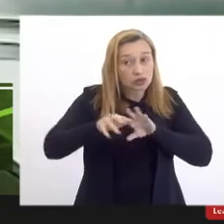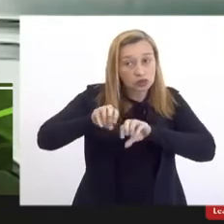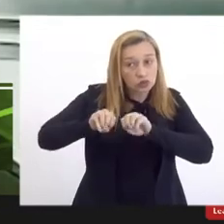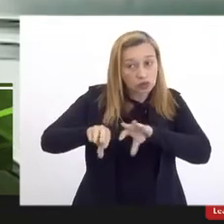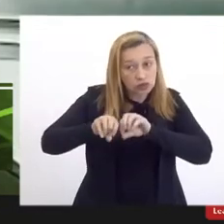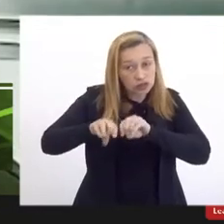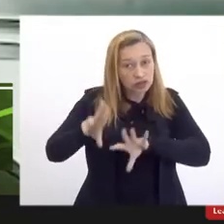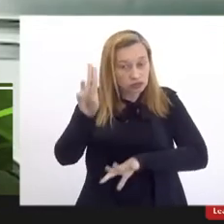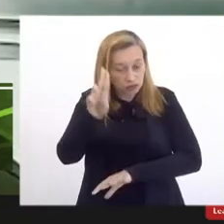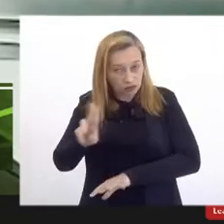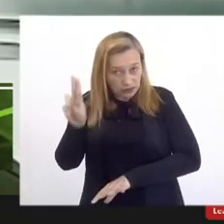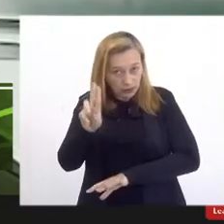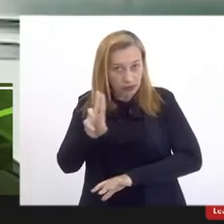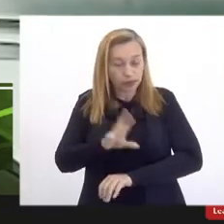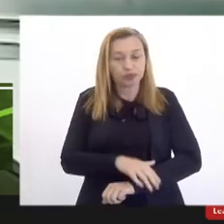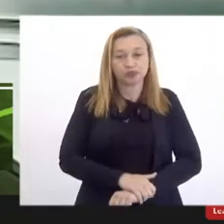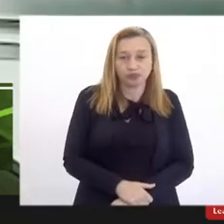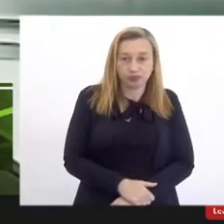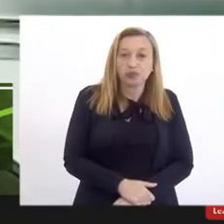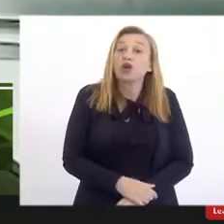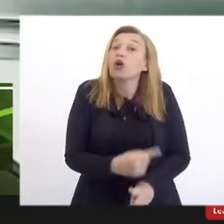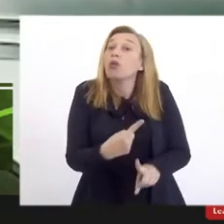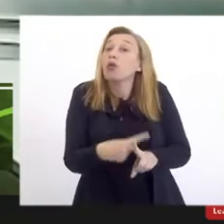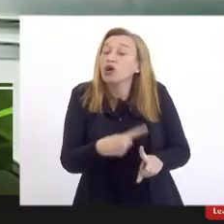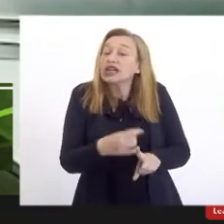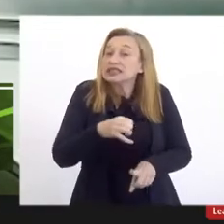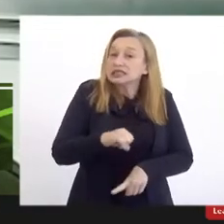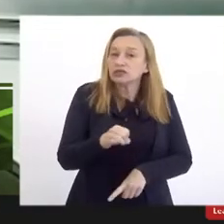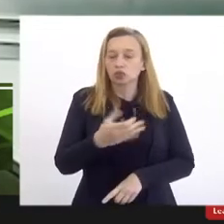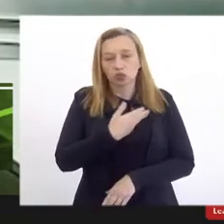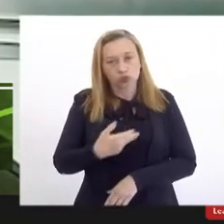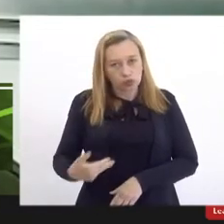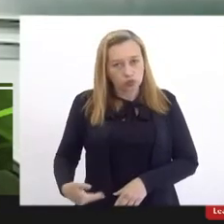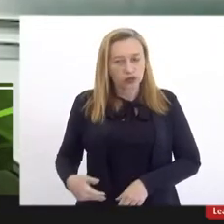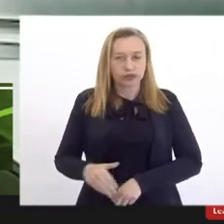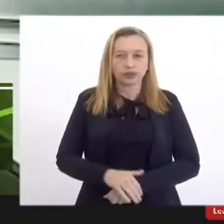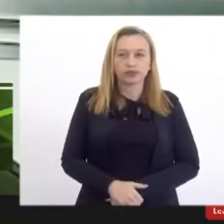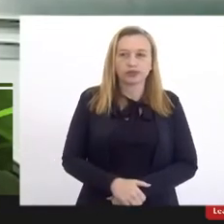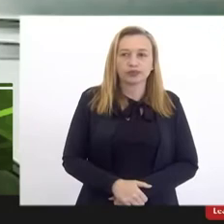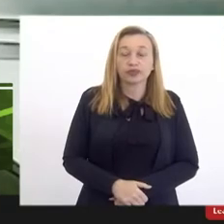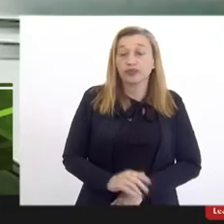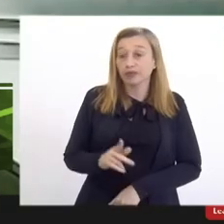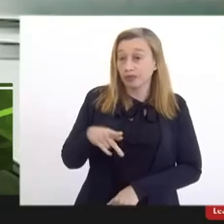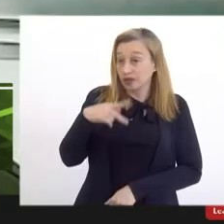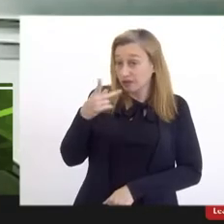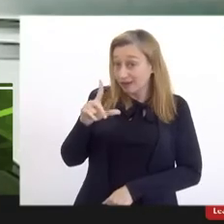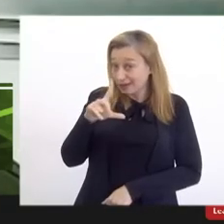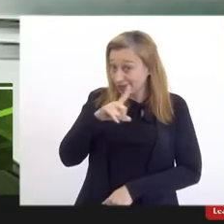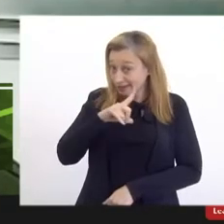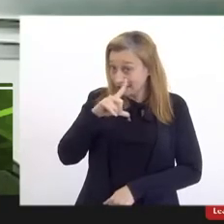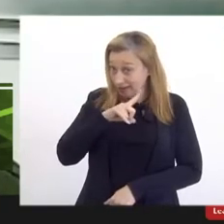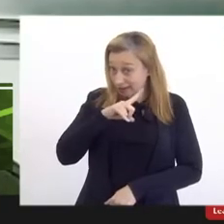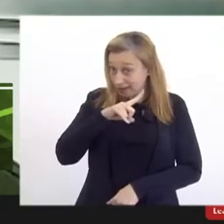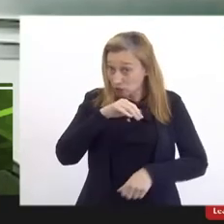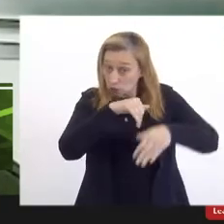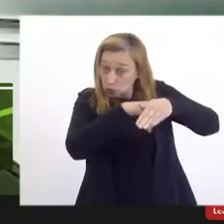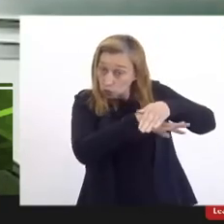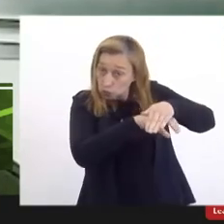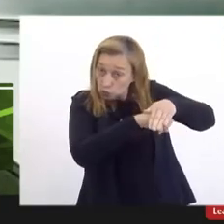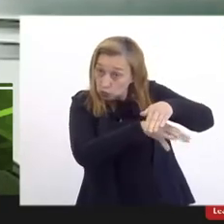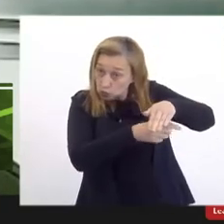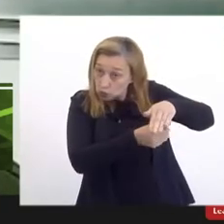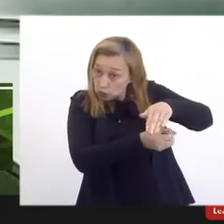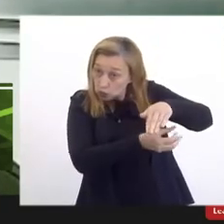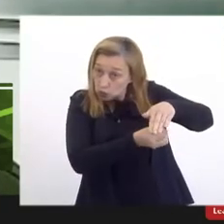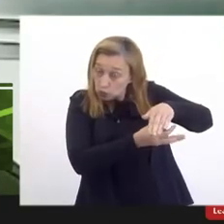universitário. Porque se o governo diz que tem em caixa o volume de